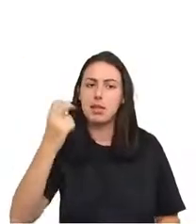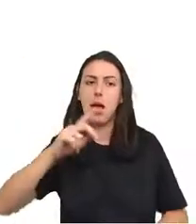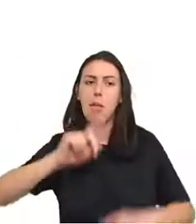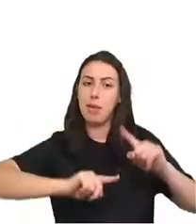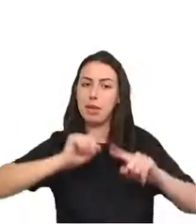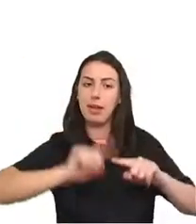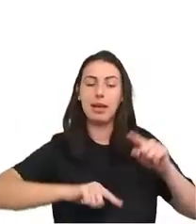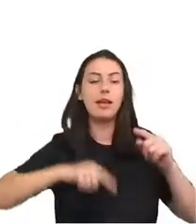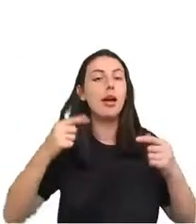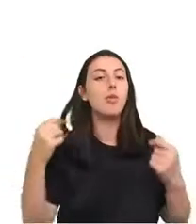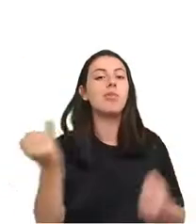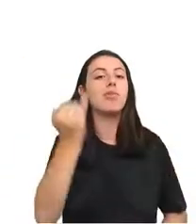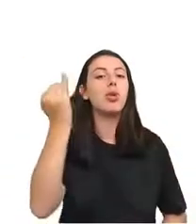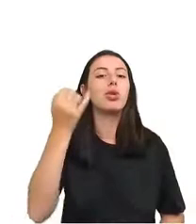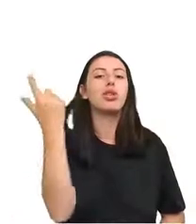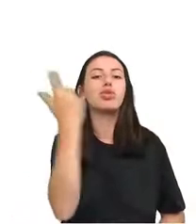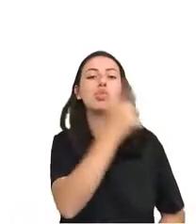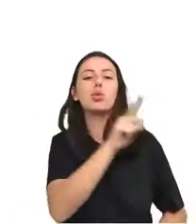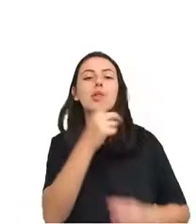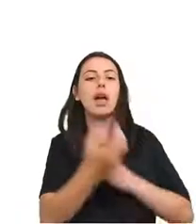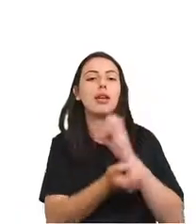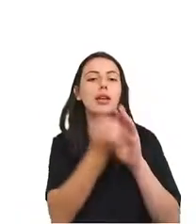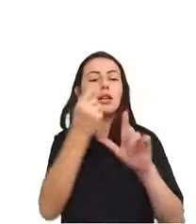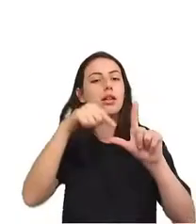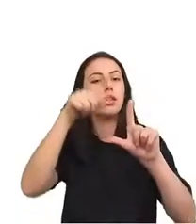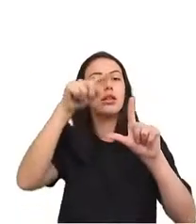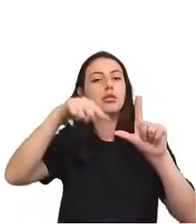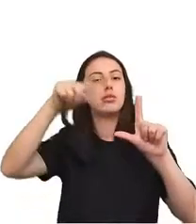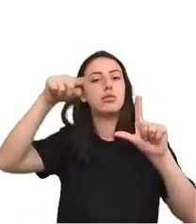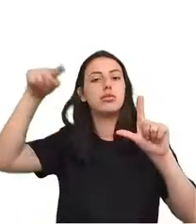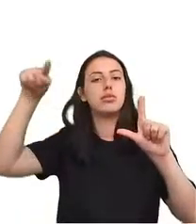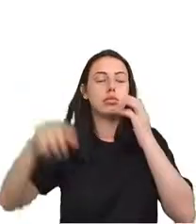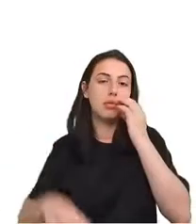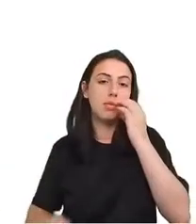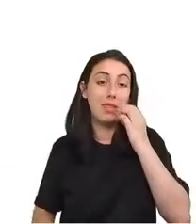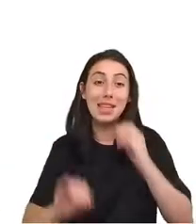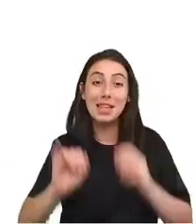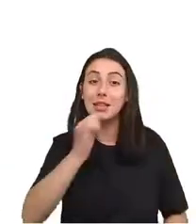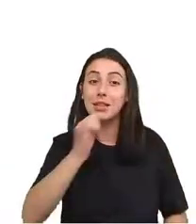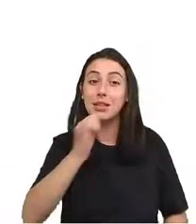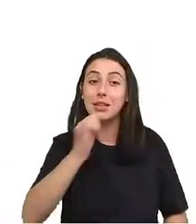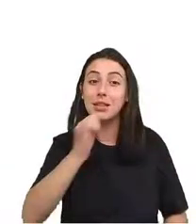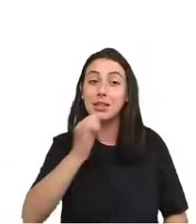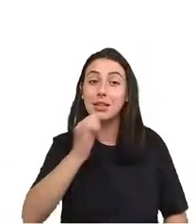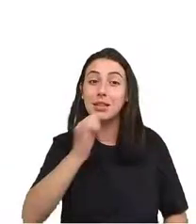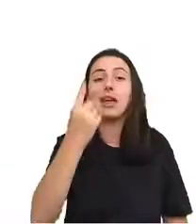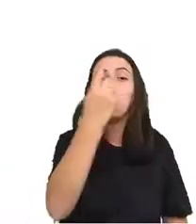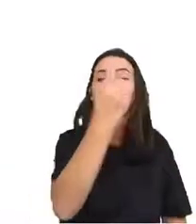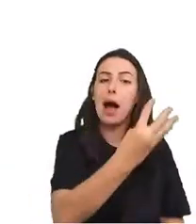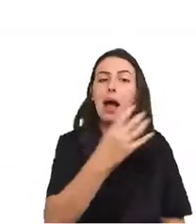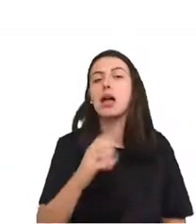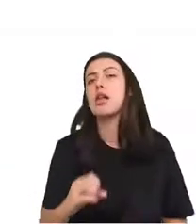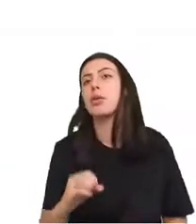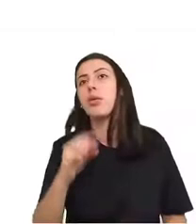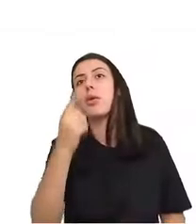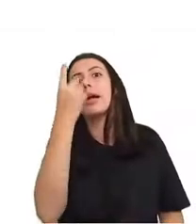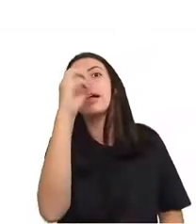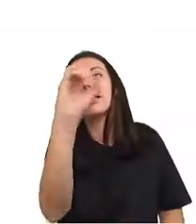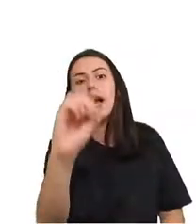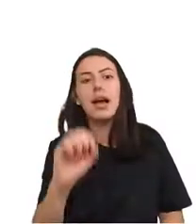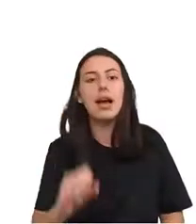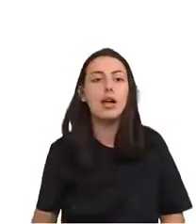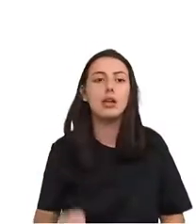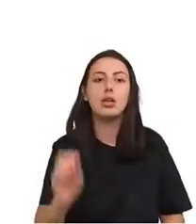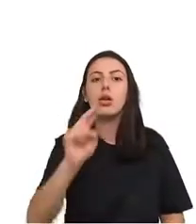E temos duas dimensões aqui nesse gráfico, mas e se tivéssemos quatro, dez ou cem? Nesses contextos, as técnicas de